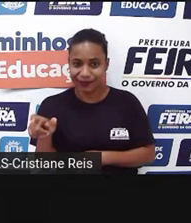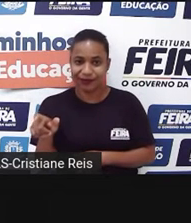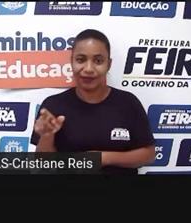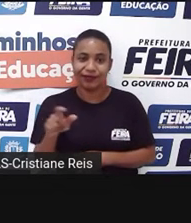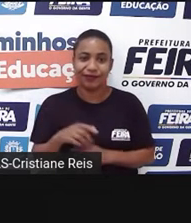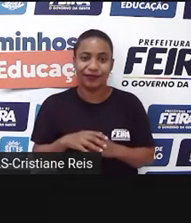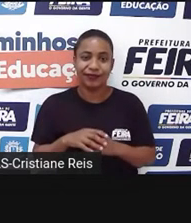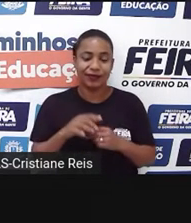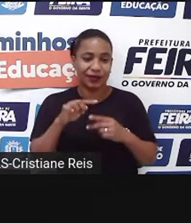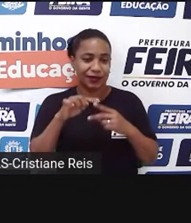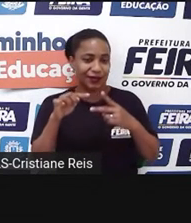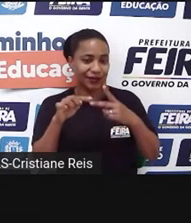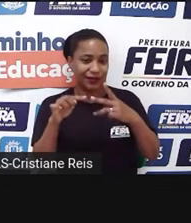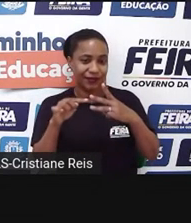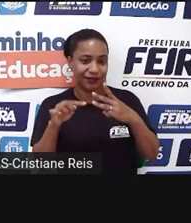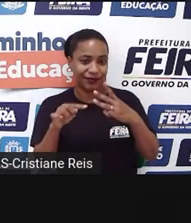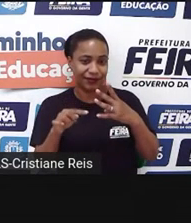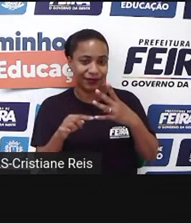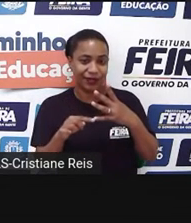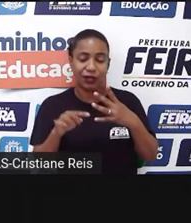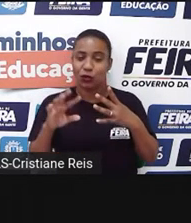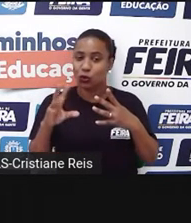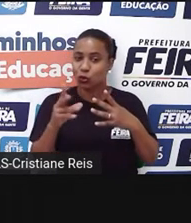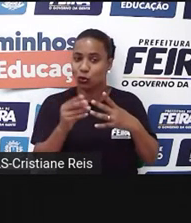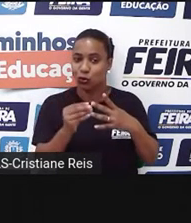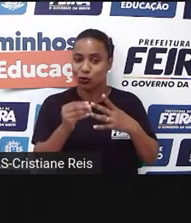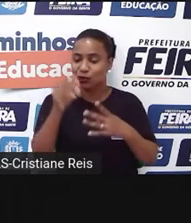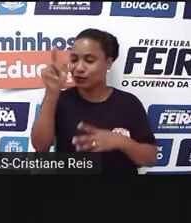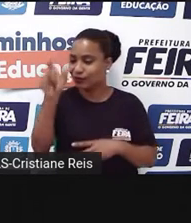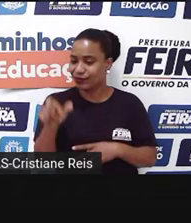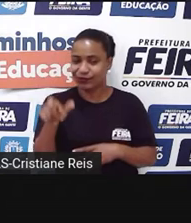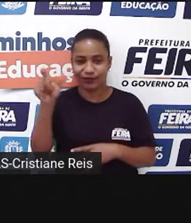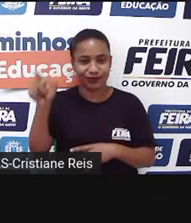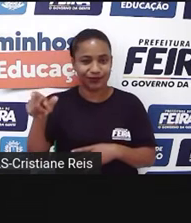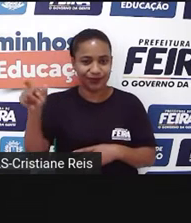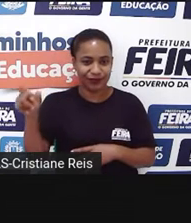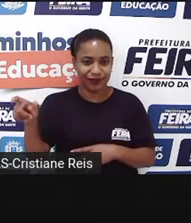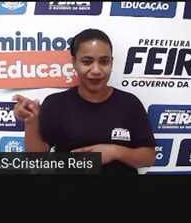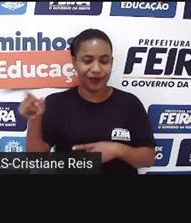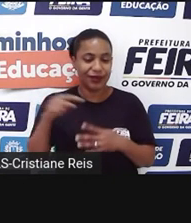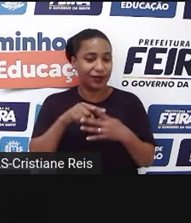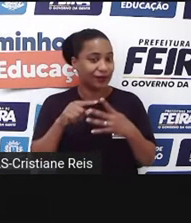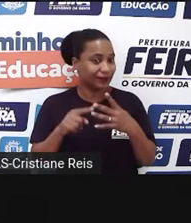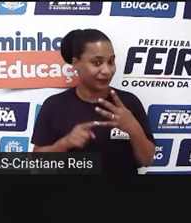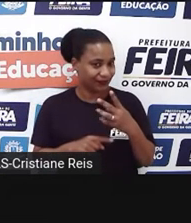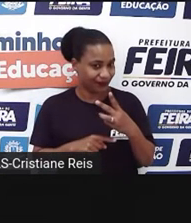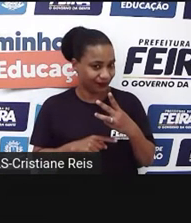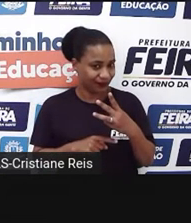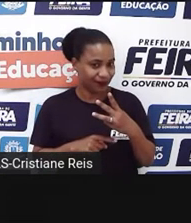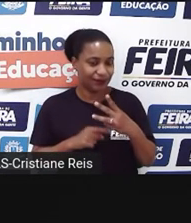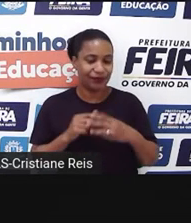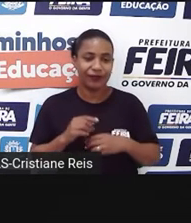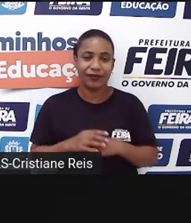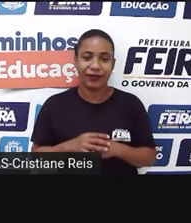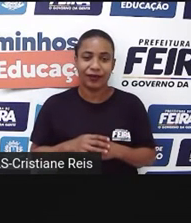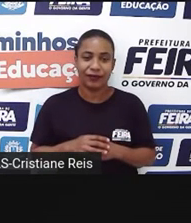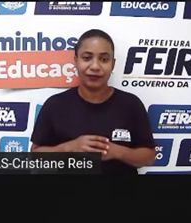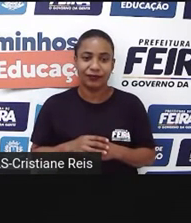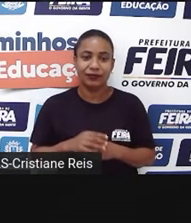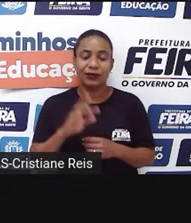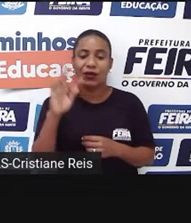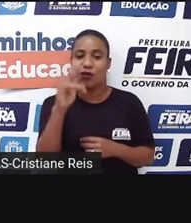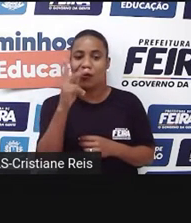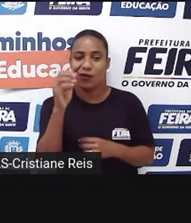Marcelos, Bernardo. Então, esse trecho aqui envolve esses três personagens. Na nossa língua, a gente chama de